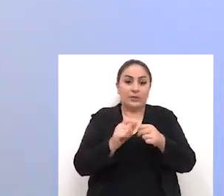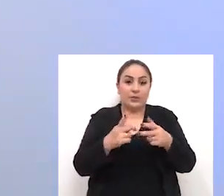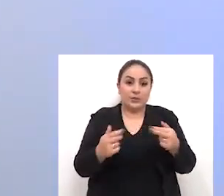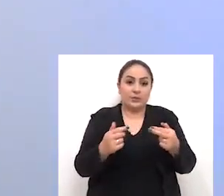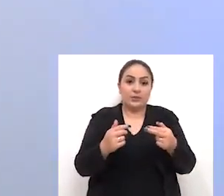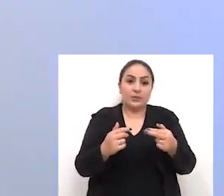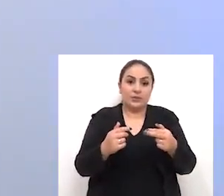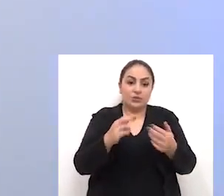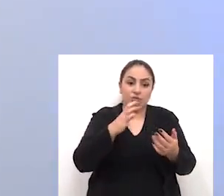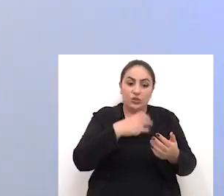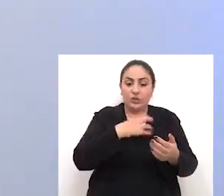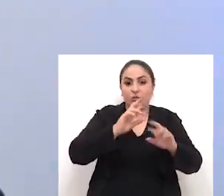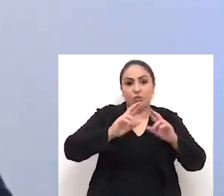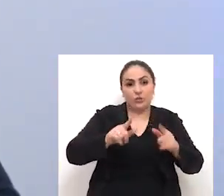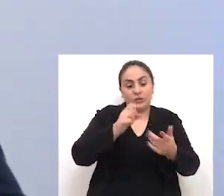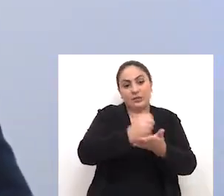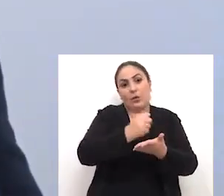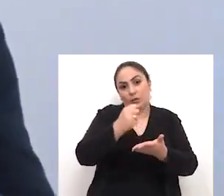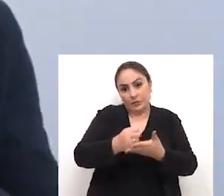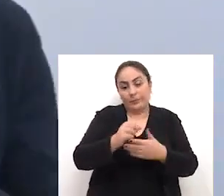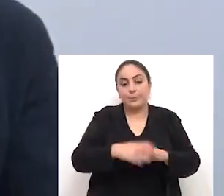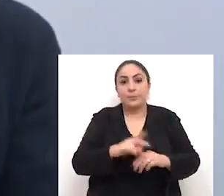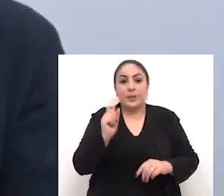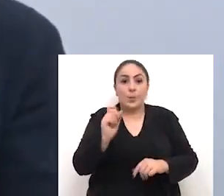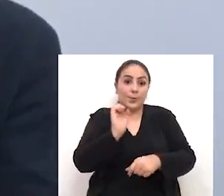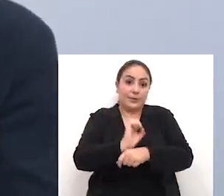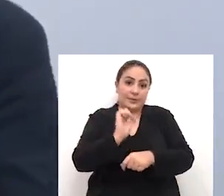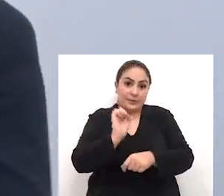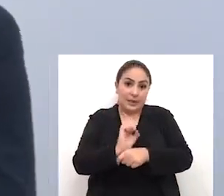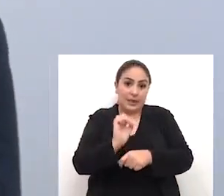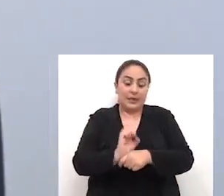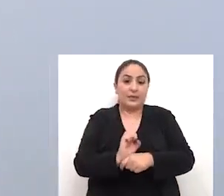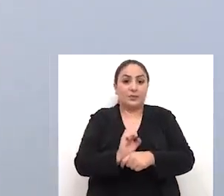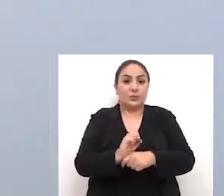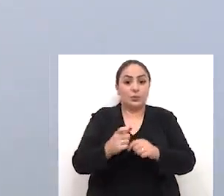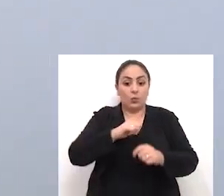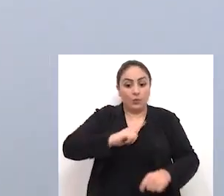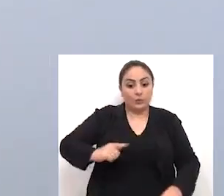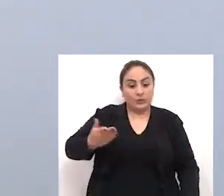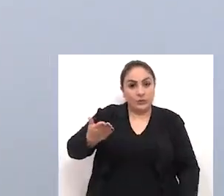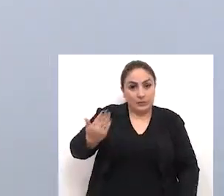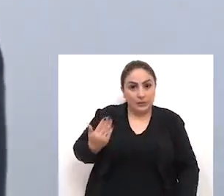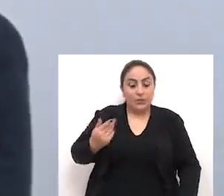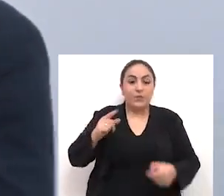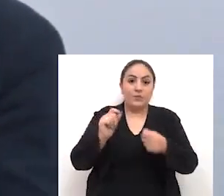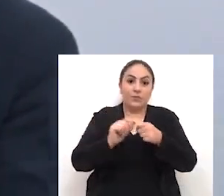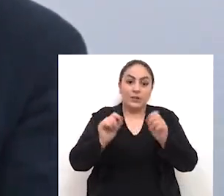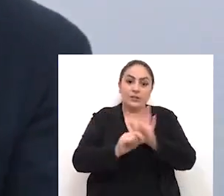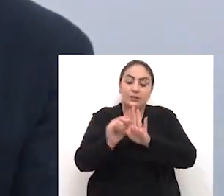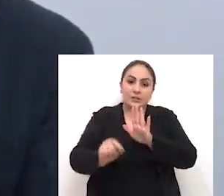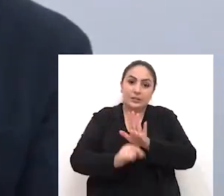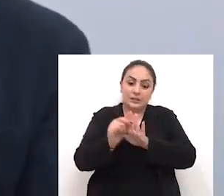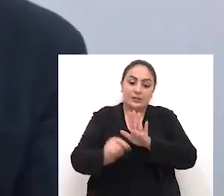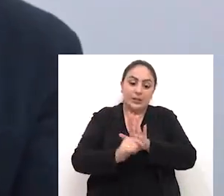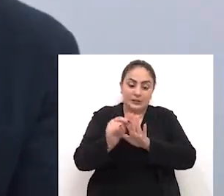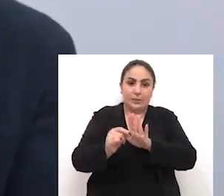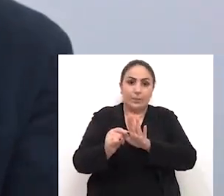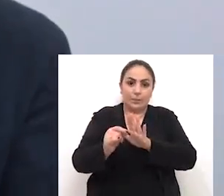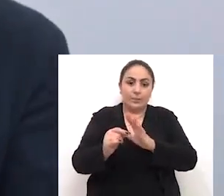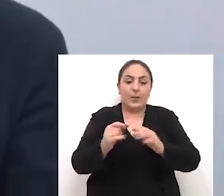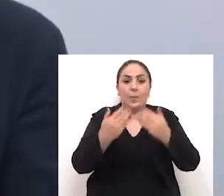modalidade de regime diferenciado de contratações, em que o Estado, isso foi ainda no governo anterior, faz a licitação